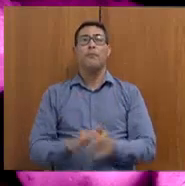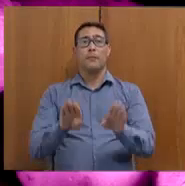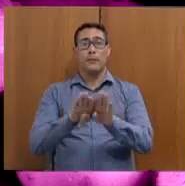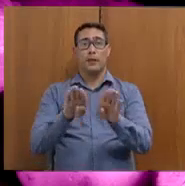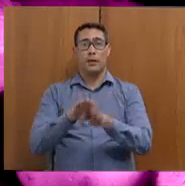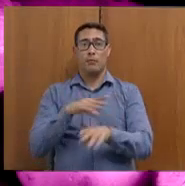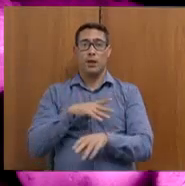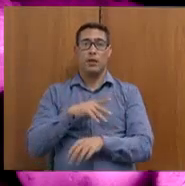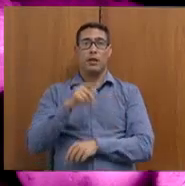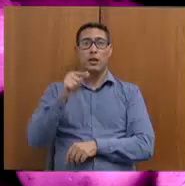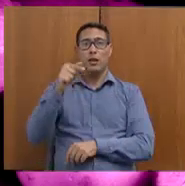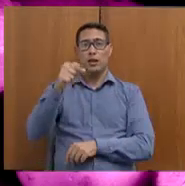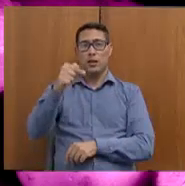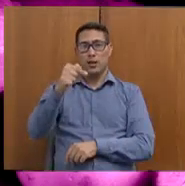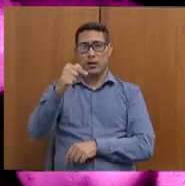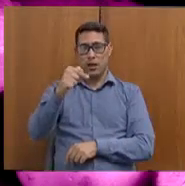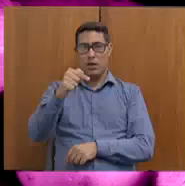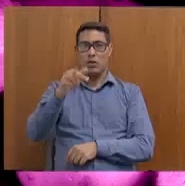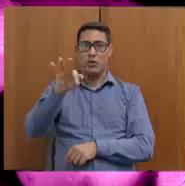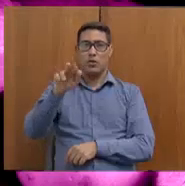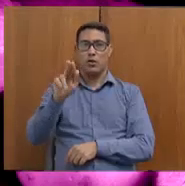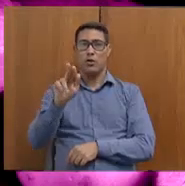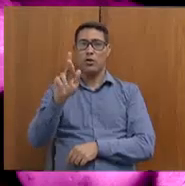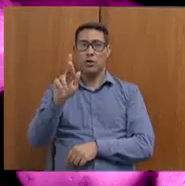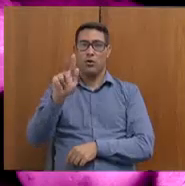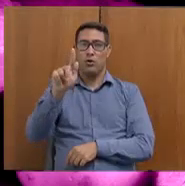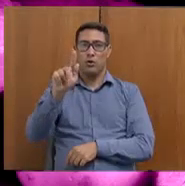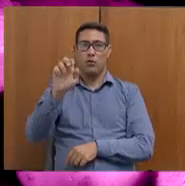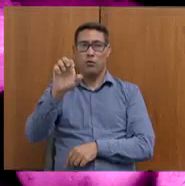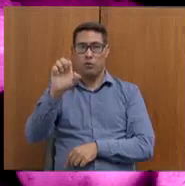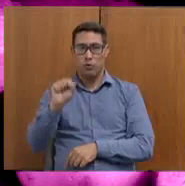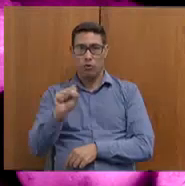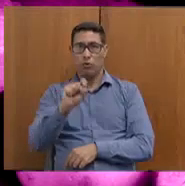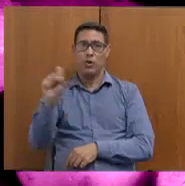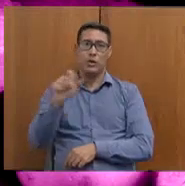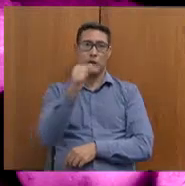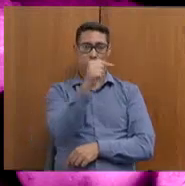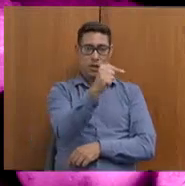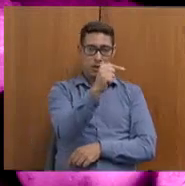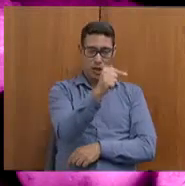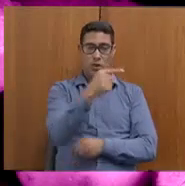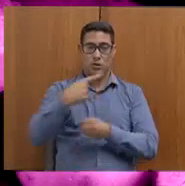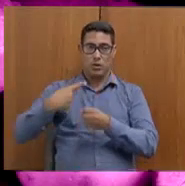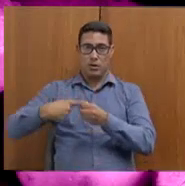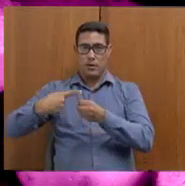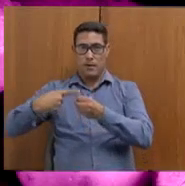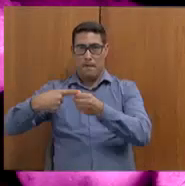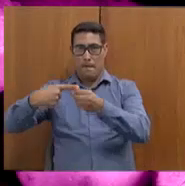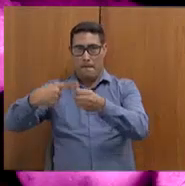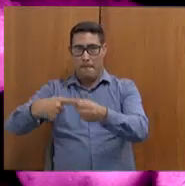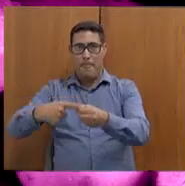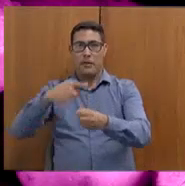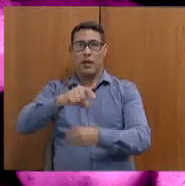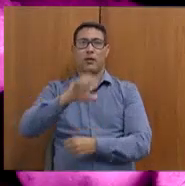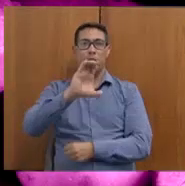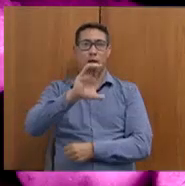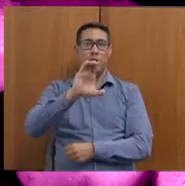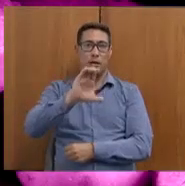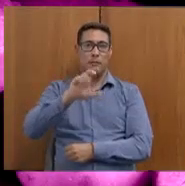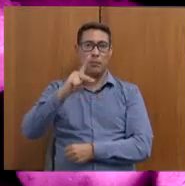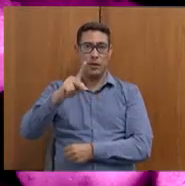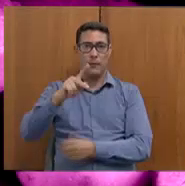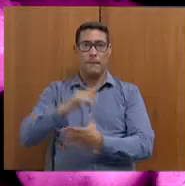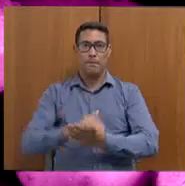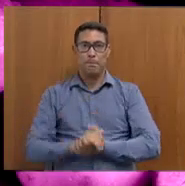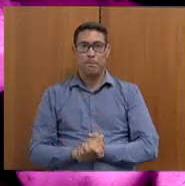sete furgões para sete municípios por meio de uma emenda parlamentar de CPP. Na insegurança